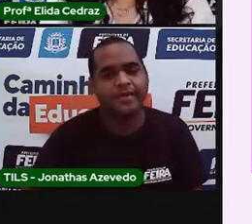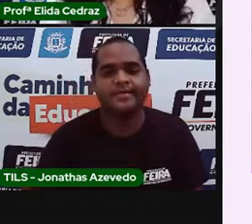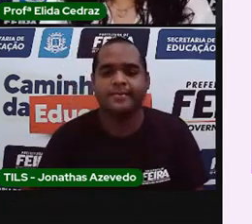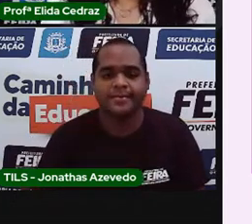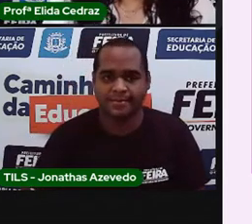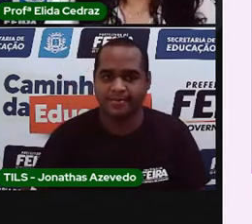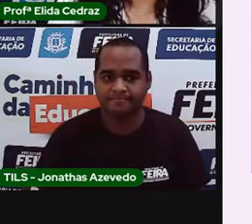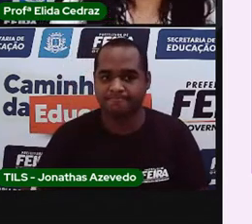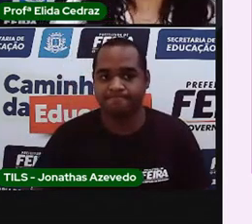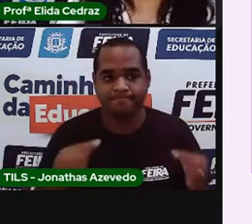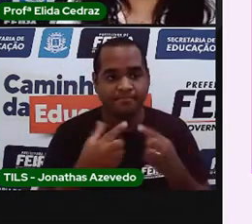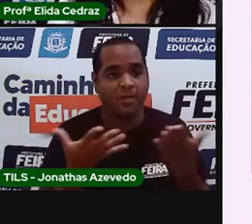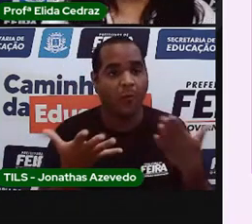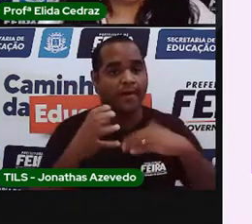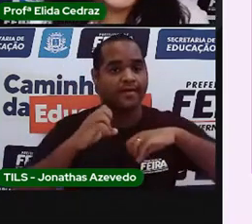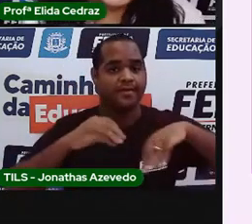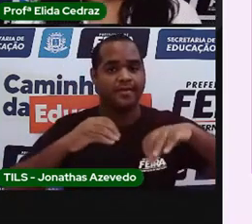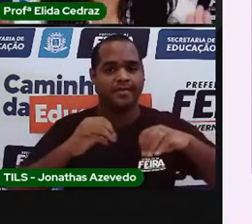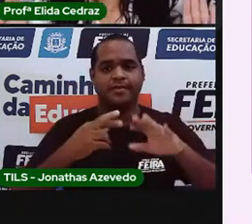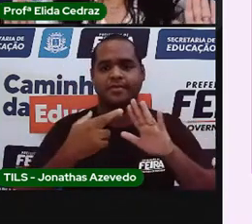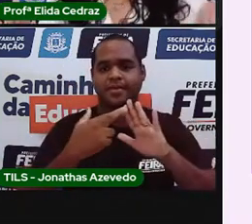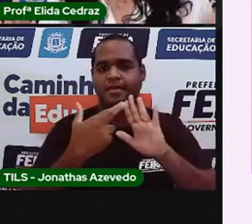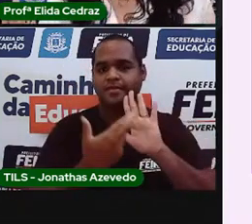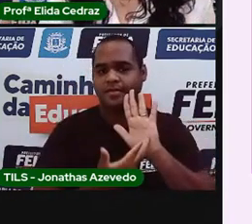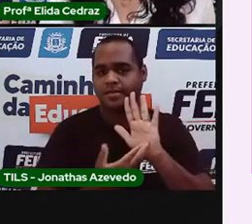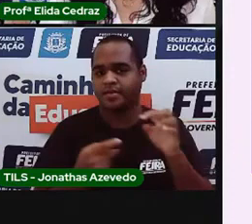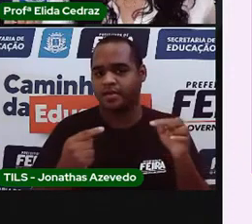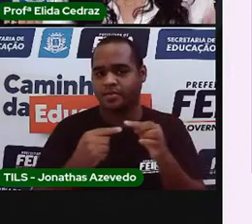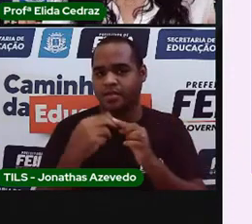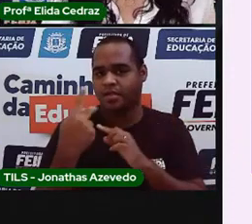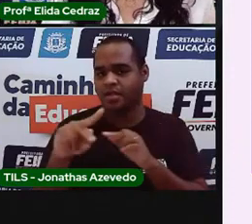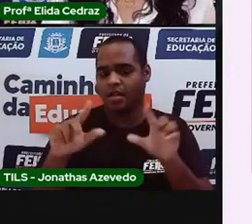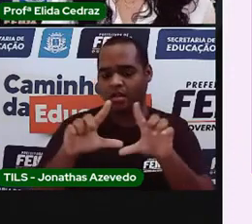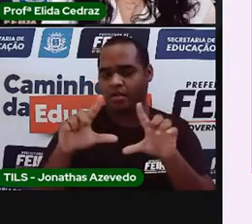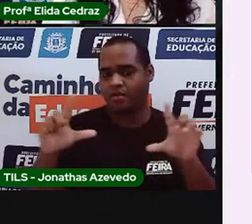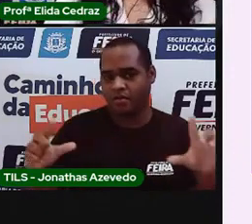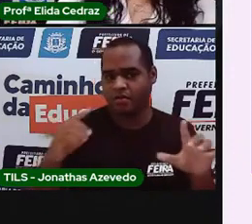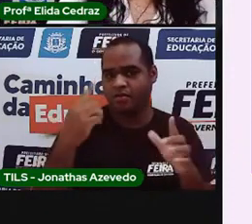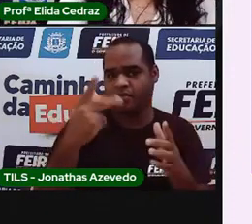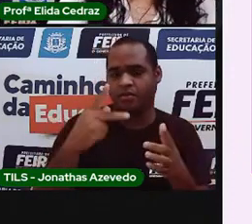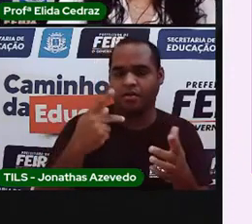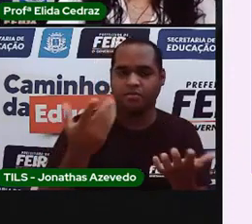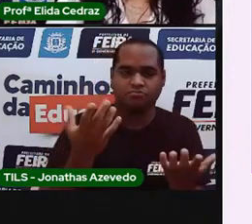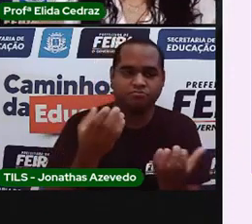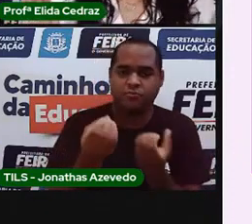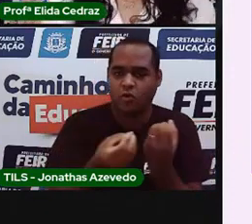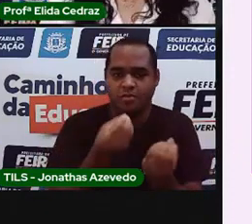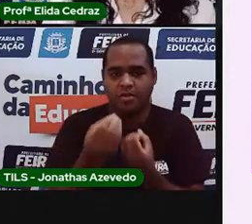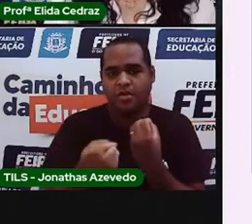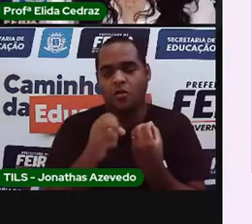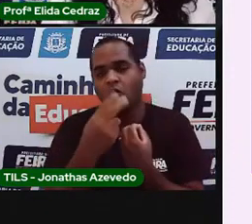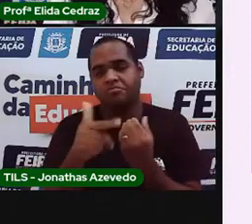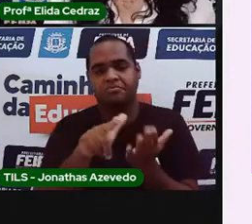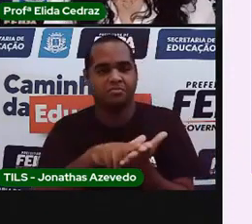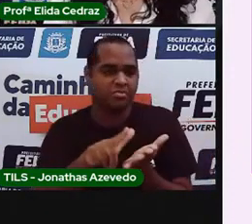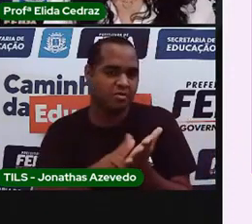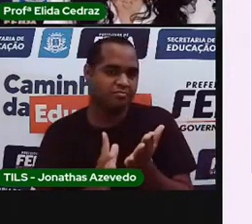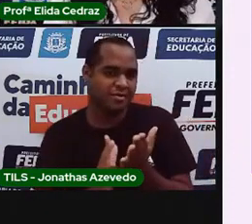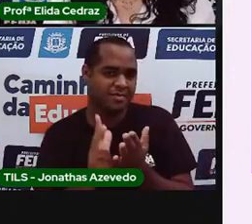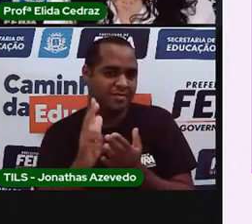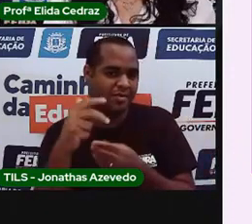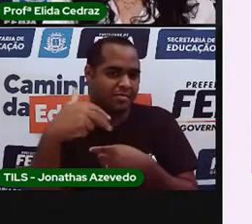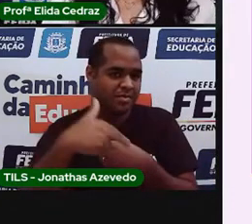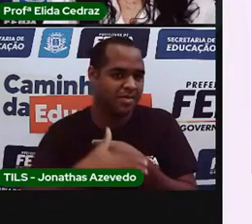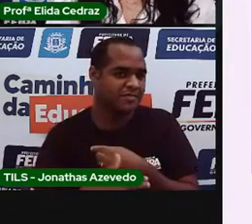Essa atividade será registrada num cartaz confeccionado em cartolina ou em pedaços de papel